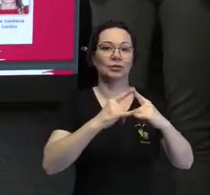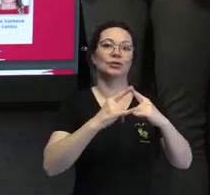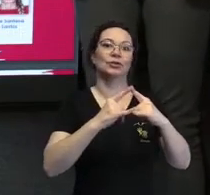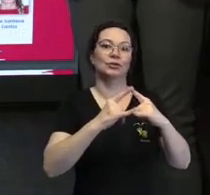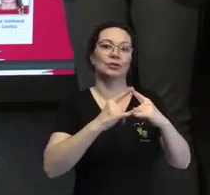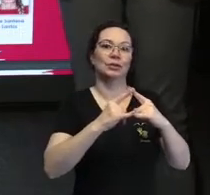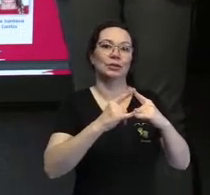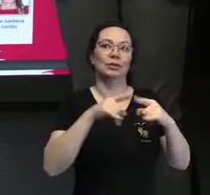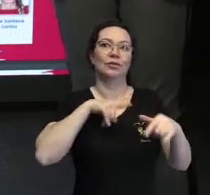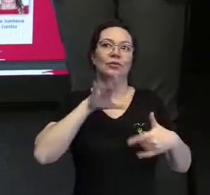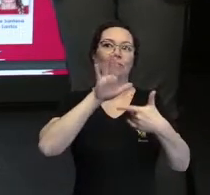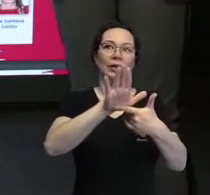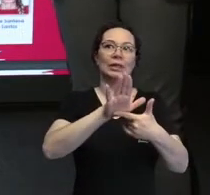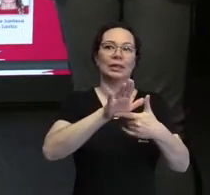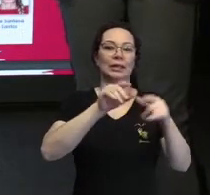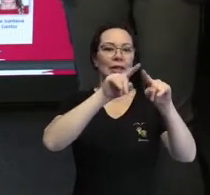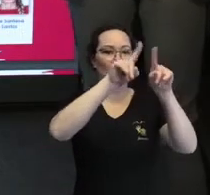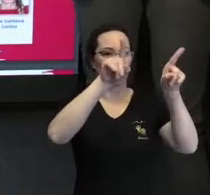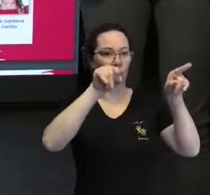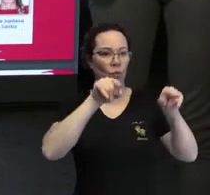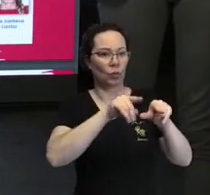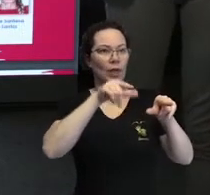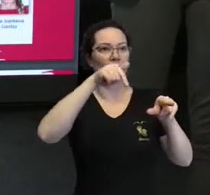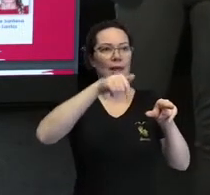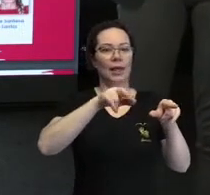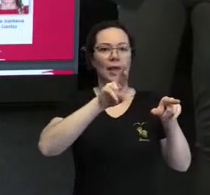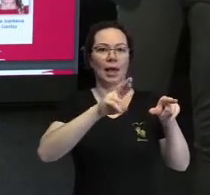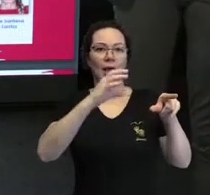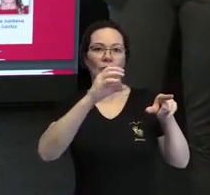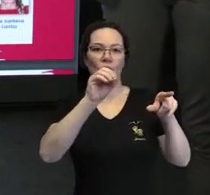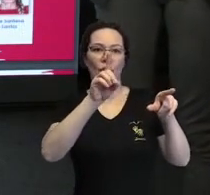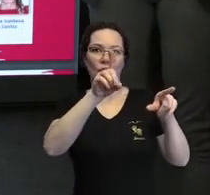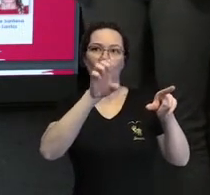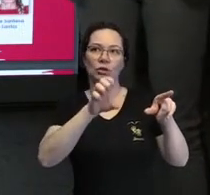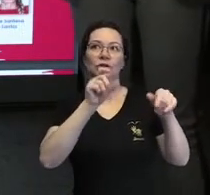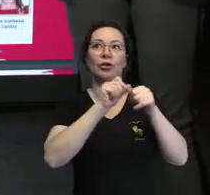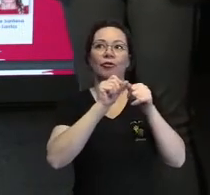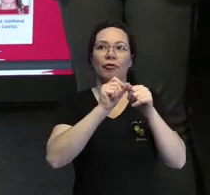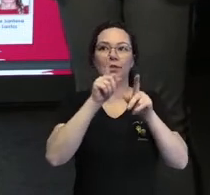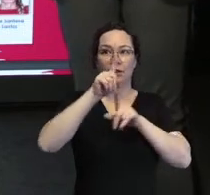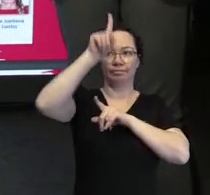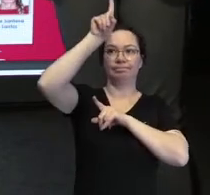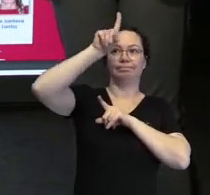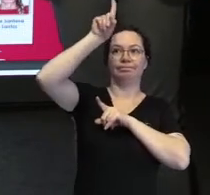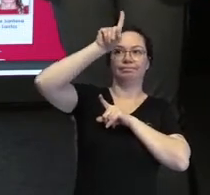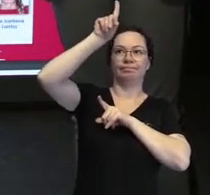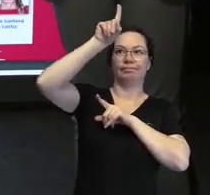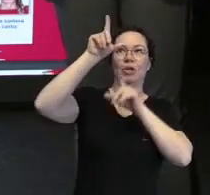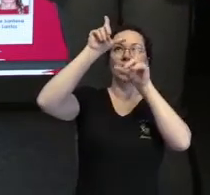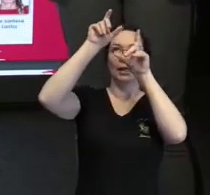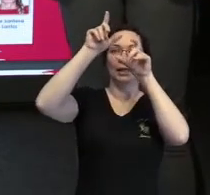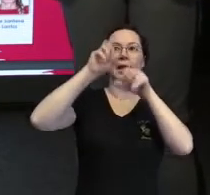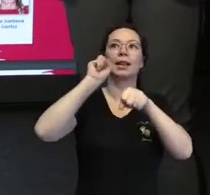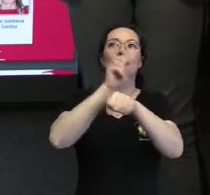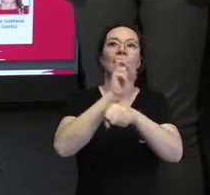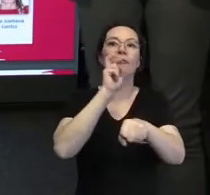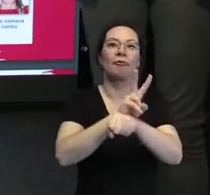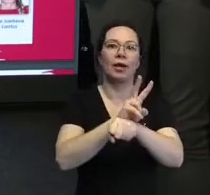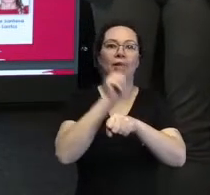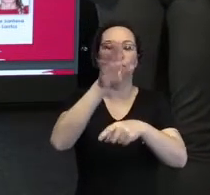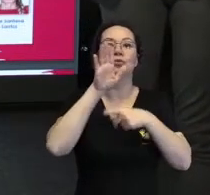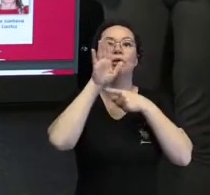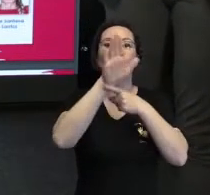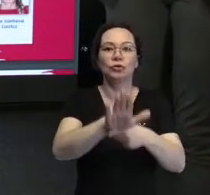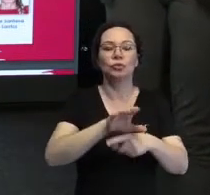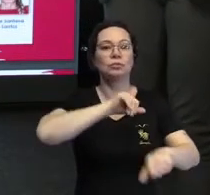Vai aparecer na tela um QR Code Aponte a câmera do seu celular e se candidate Ajude